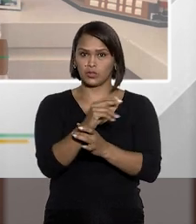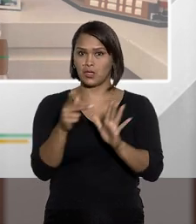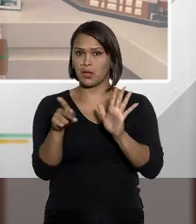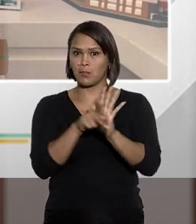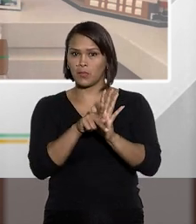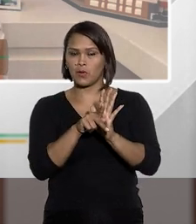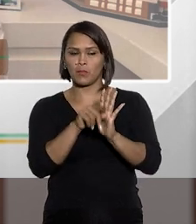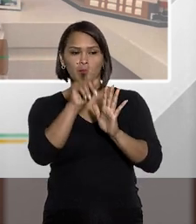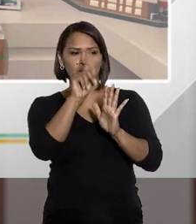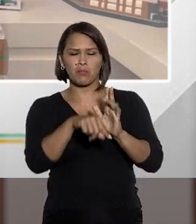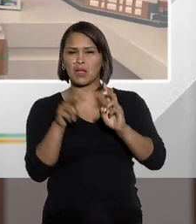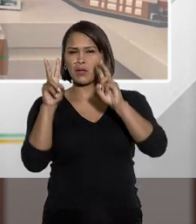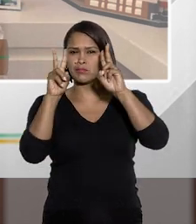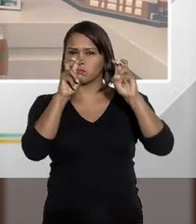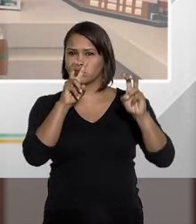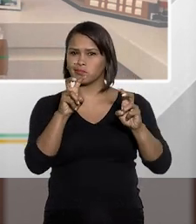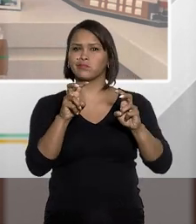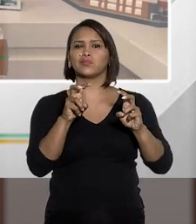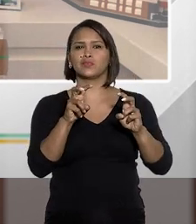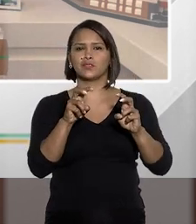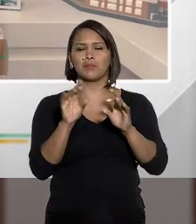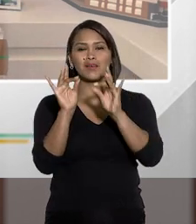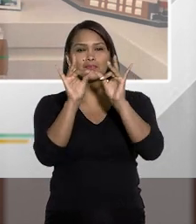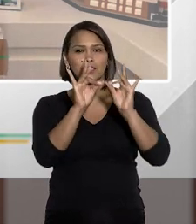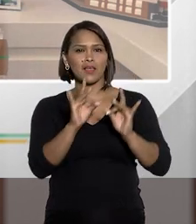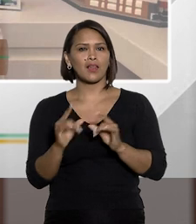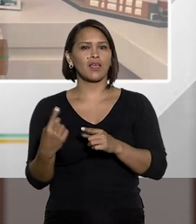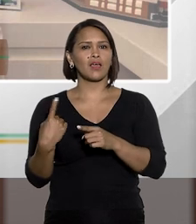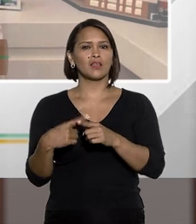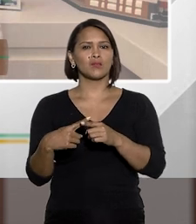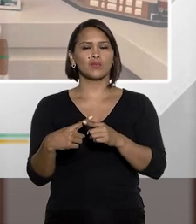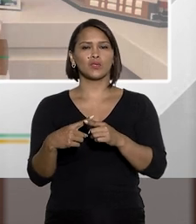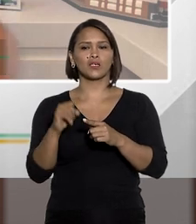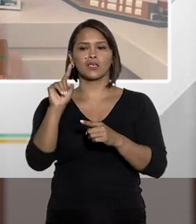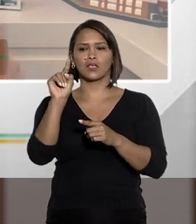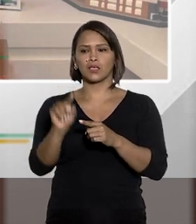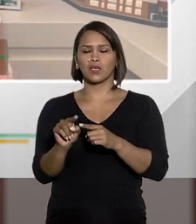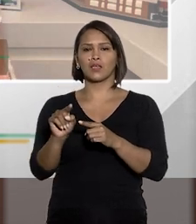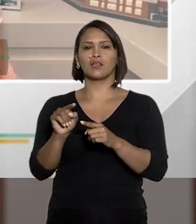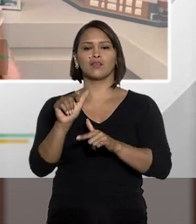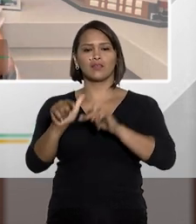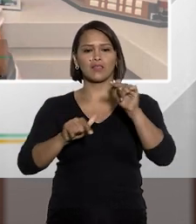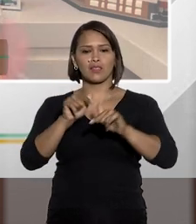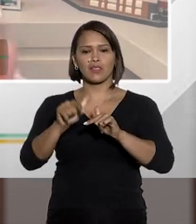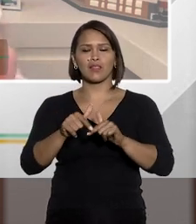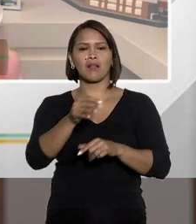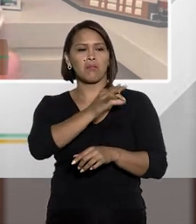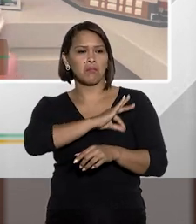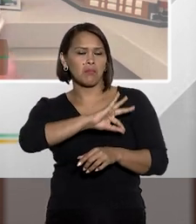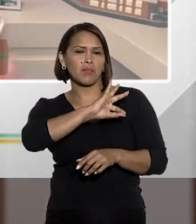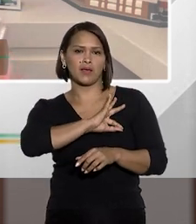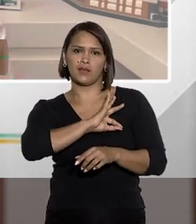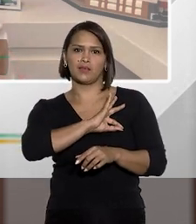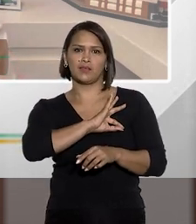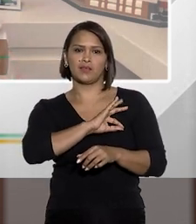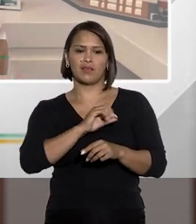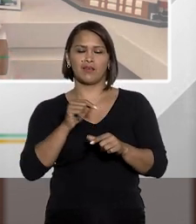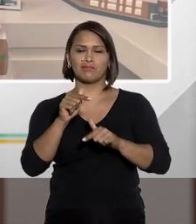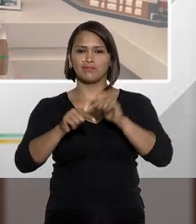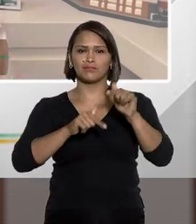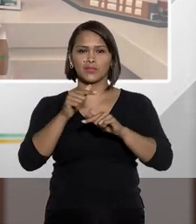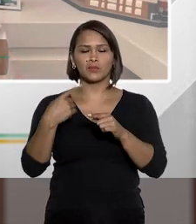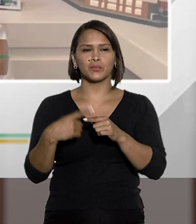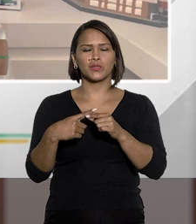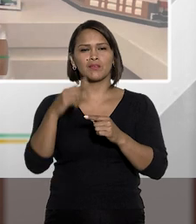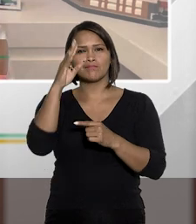algemas em si é uma matéria extremamente delicada para aquele que trabalha na operação policial.